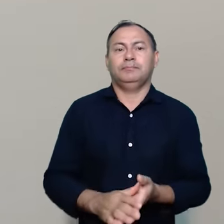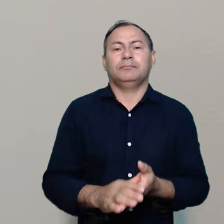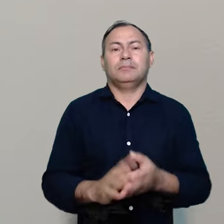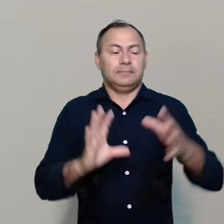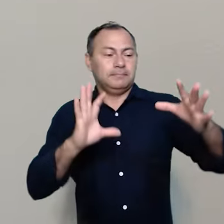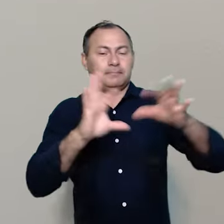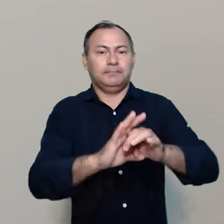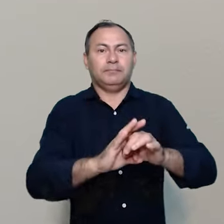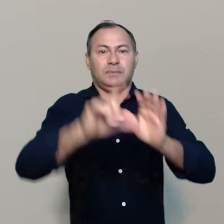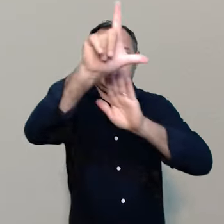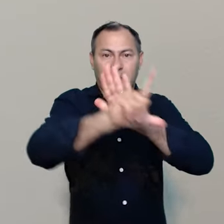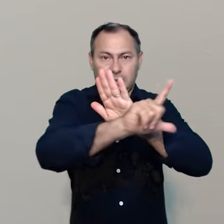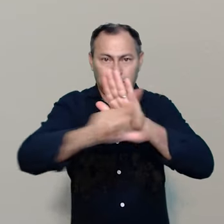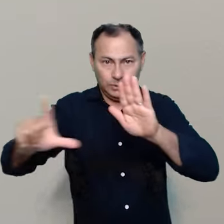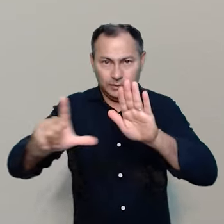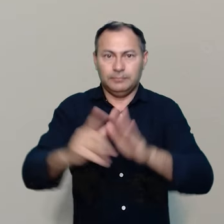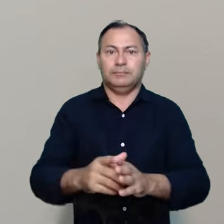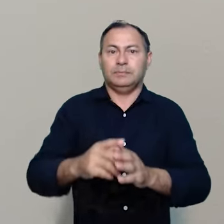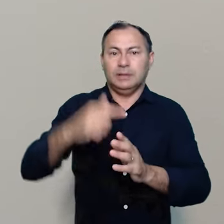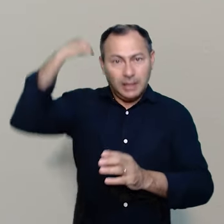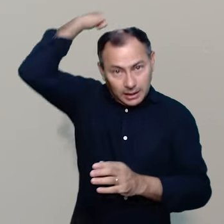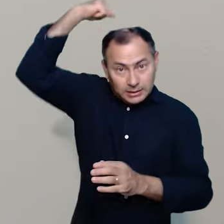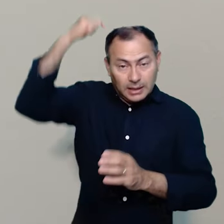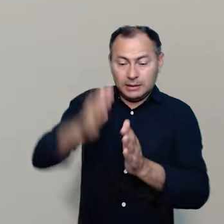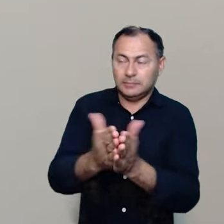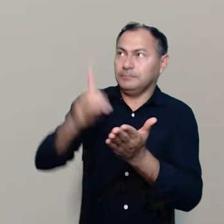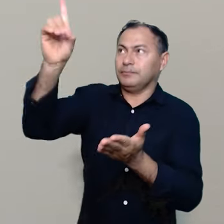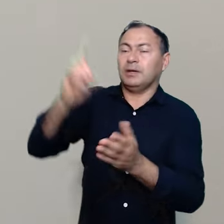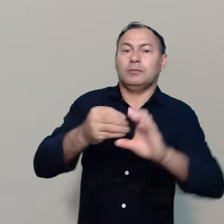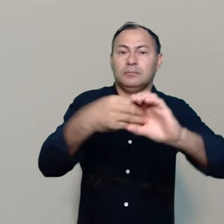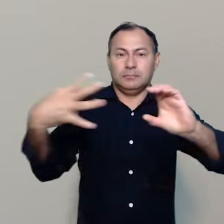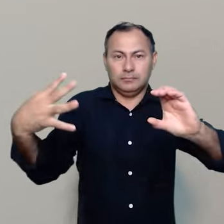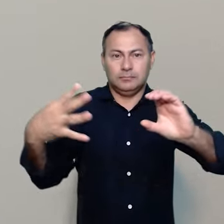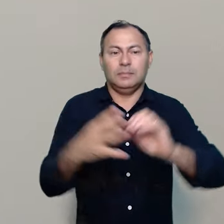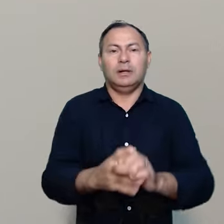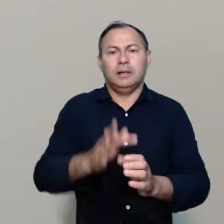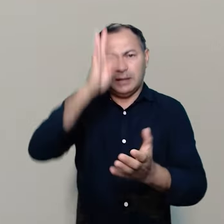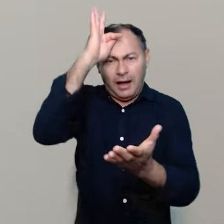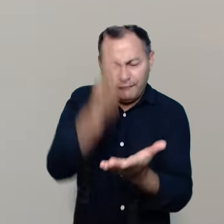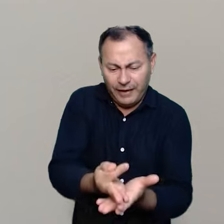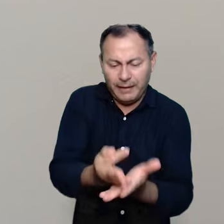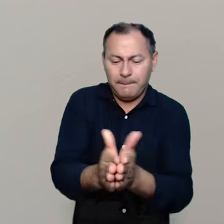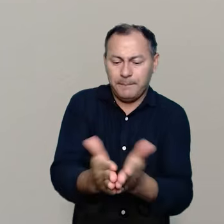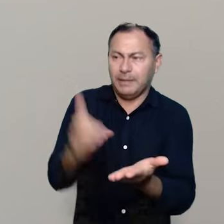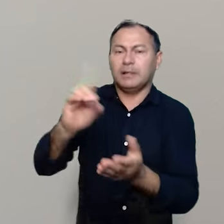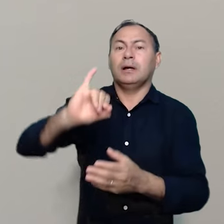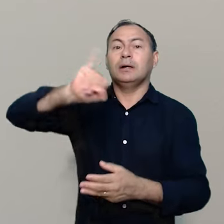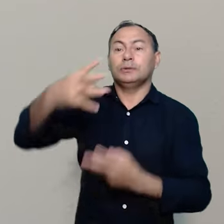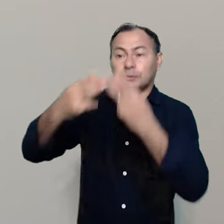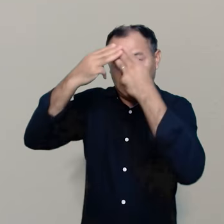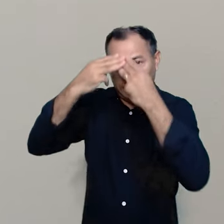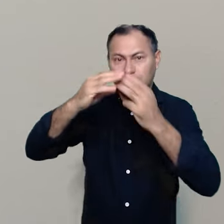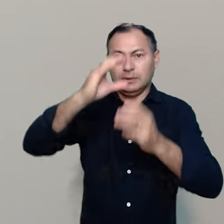A ligação entre a liturgia e a Sagrada Escritura é uma característica da fé bíblica judaico